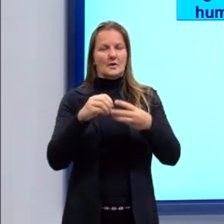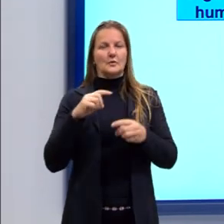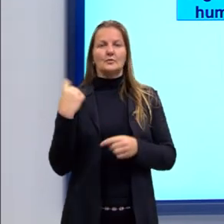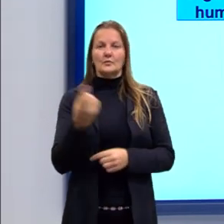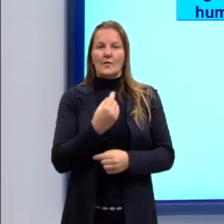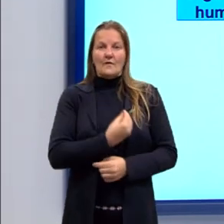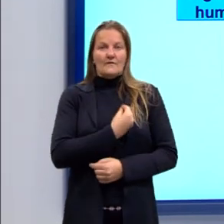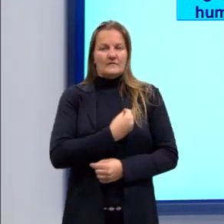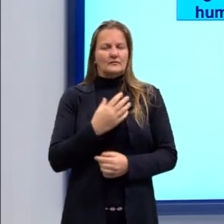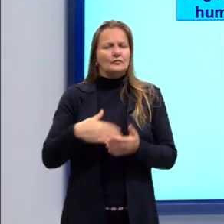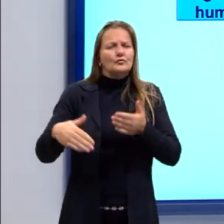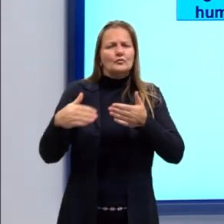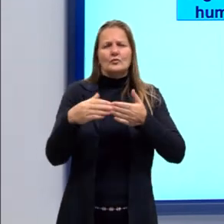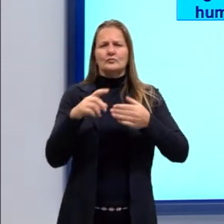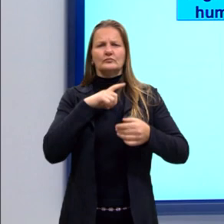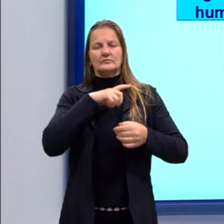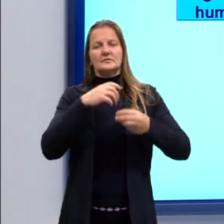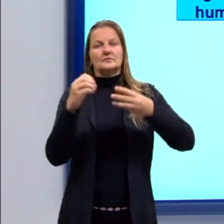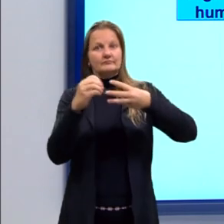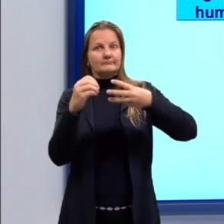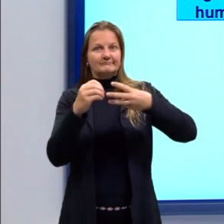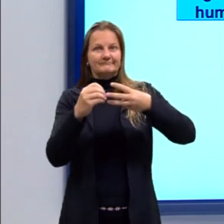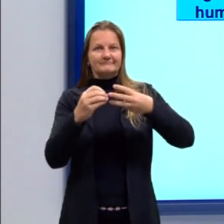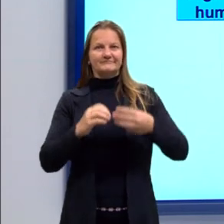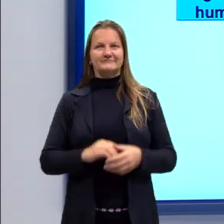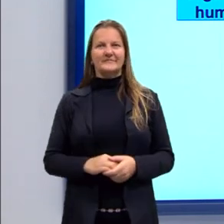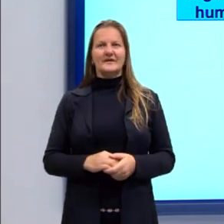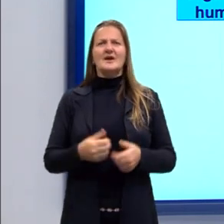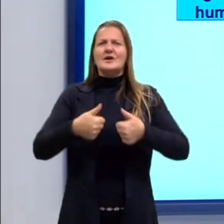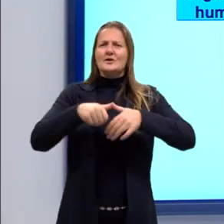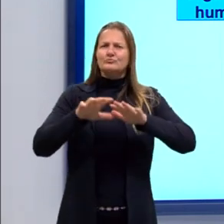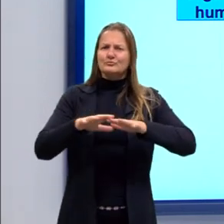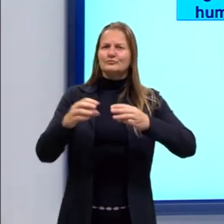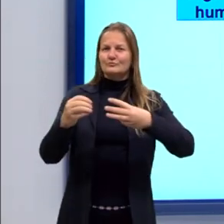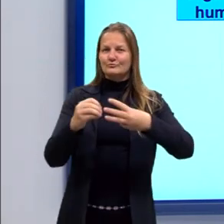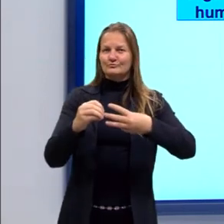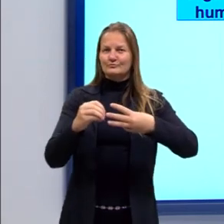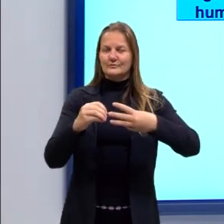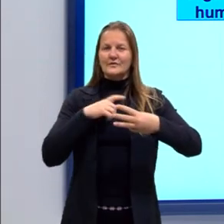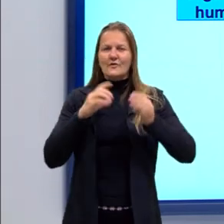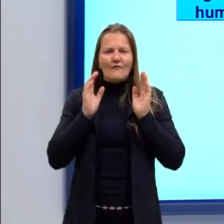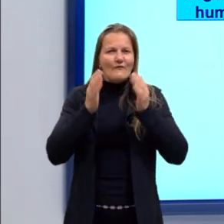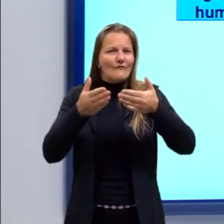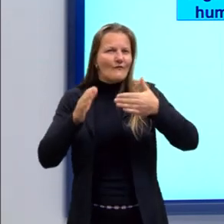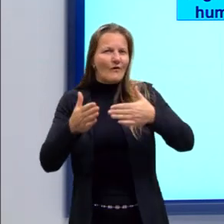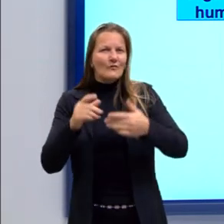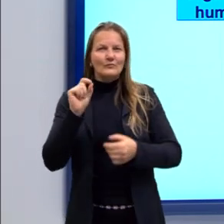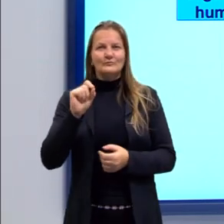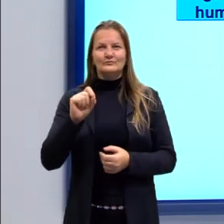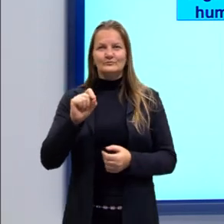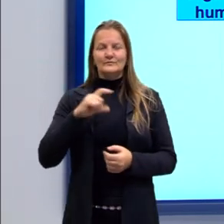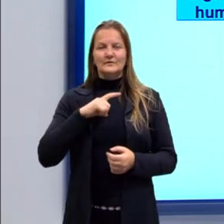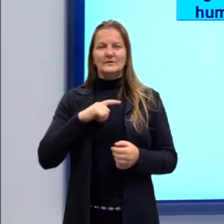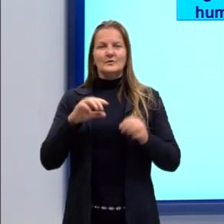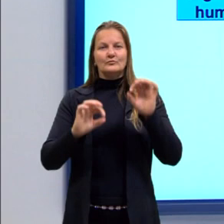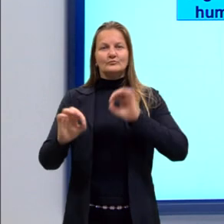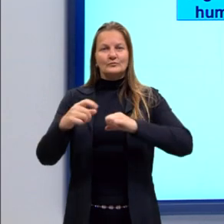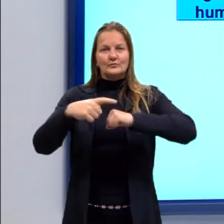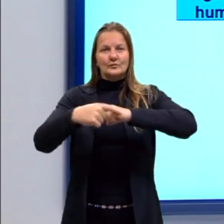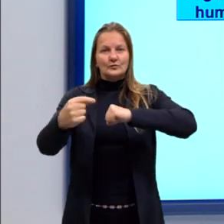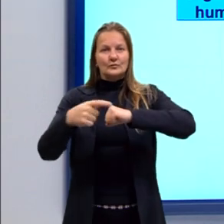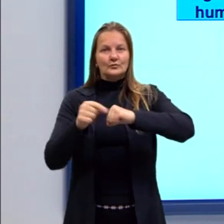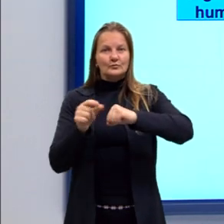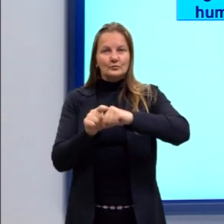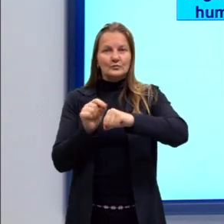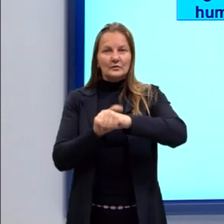formados por células. Então, nas células nós focaremos os na organela do